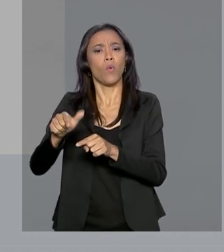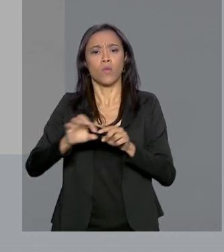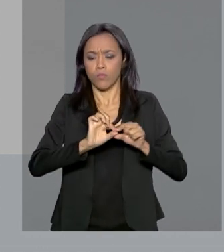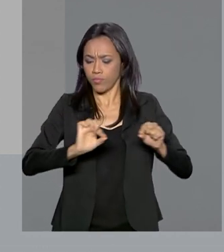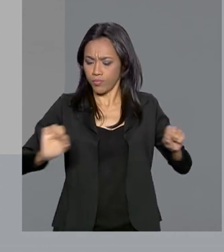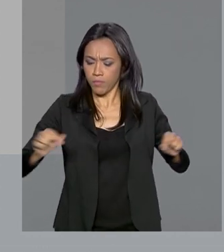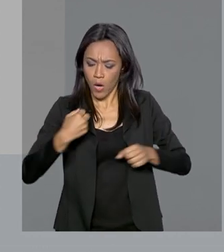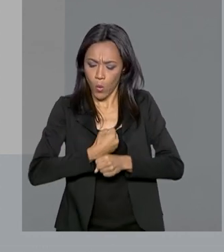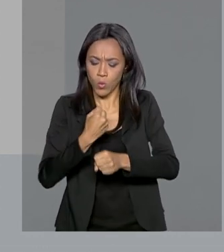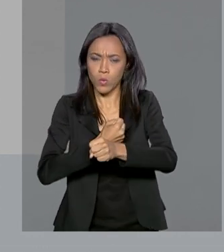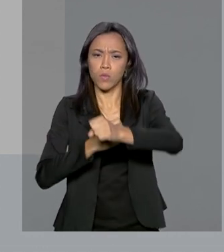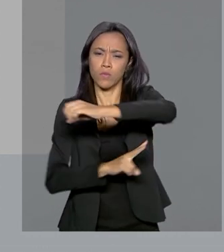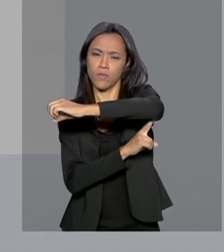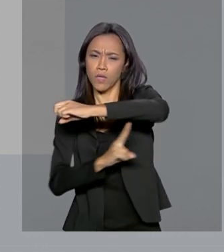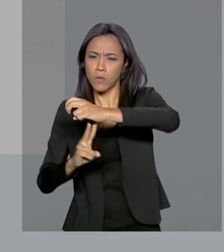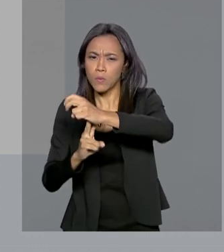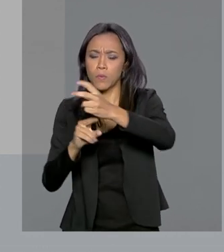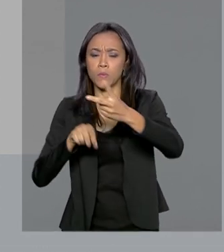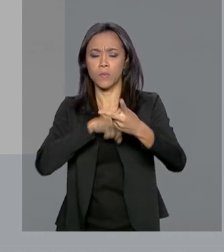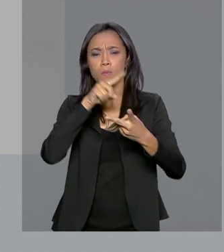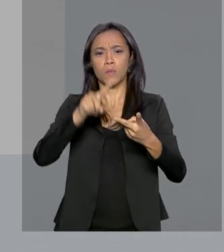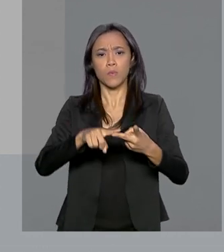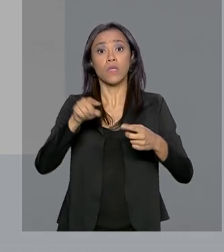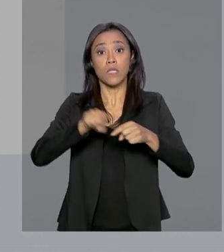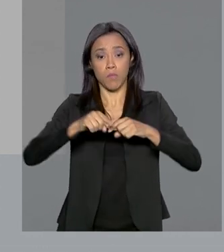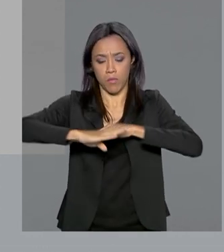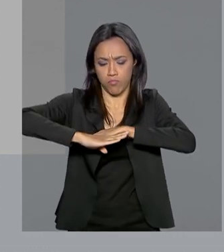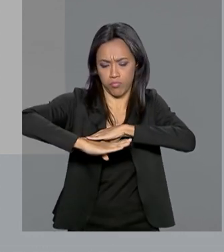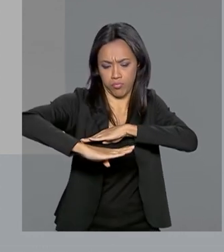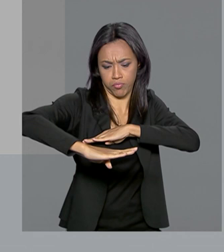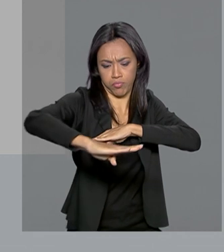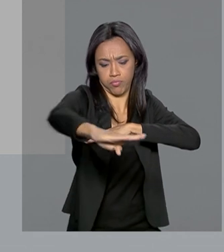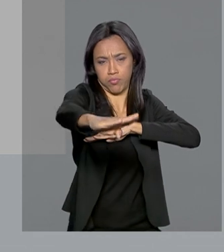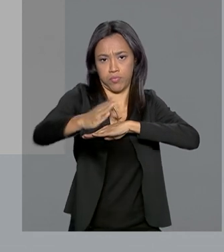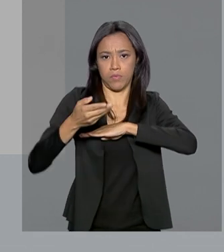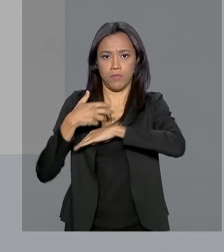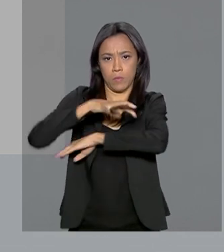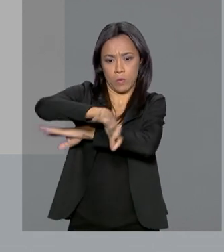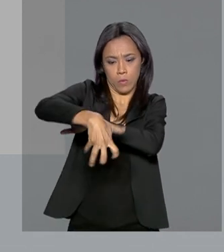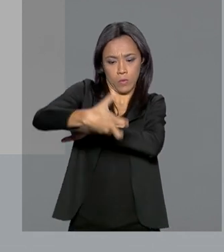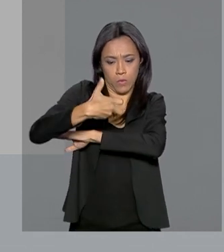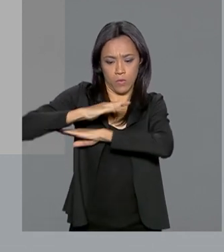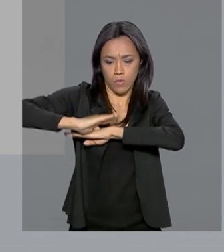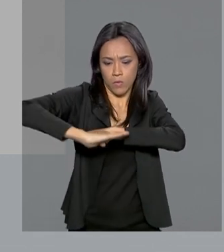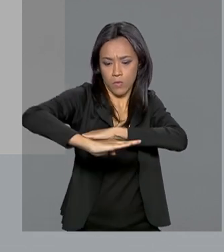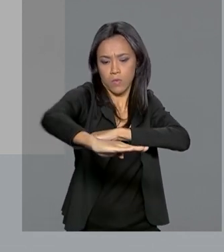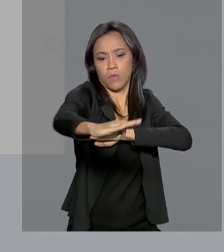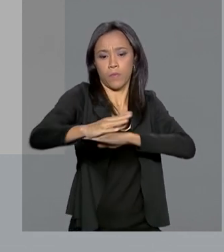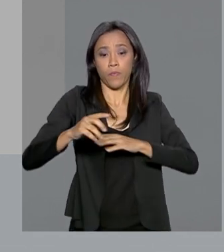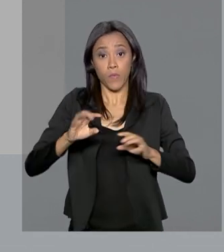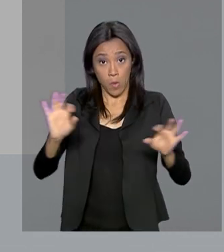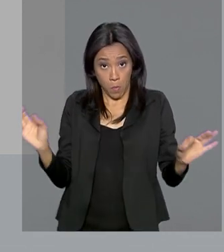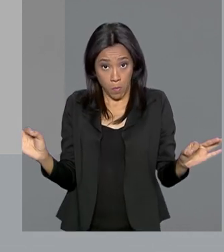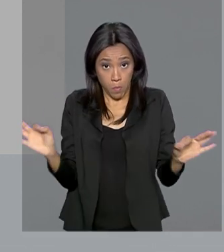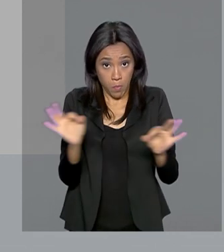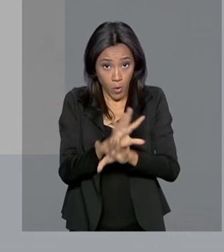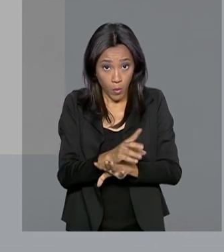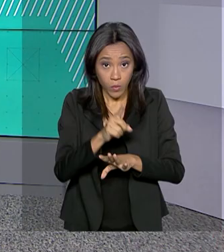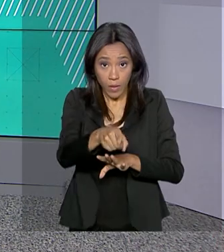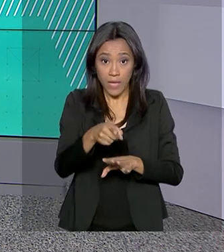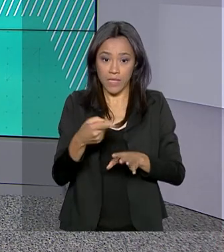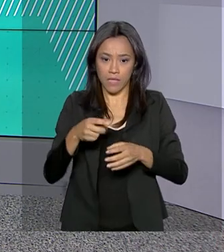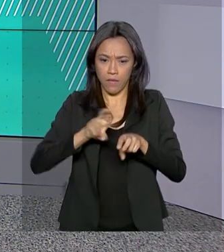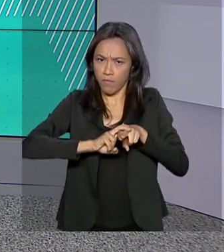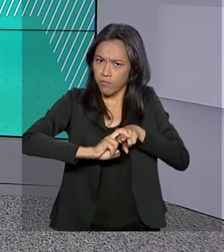construção de viadutos, lançamento de dormentes e terraplenagem. Terraplenagem, quando concluída, a ferrovia